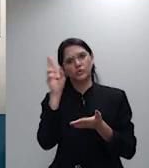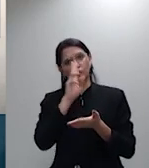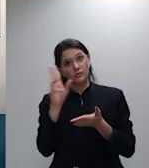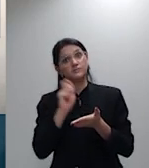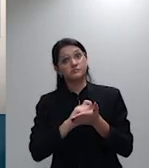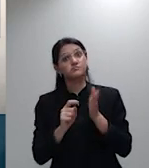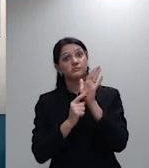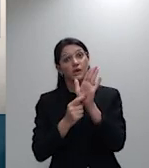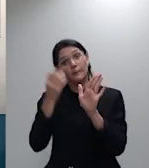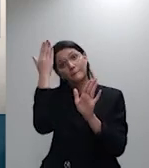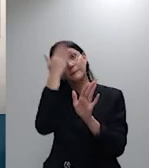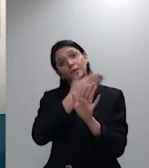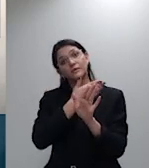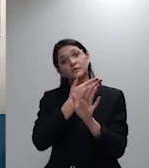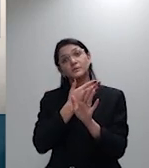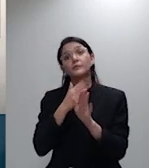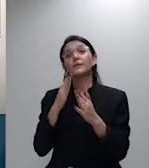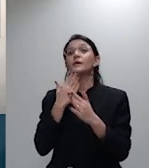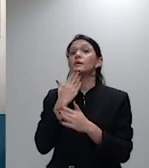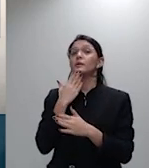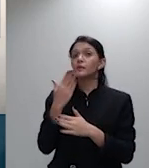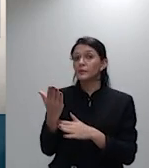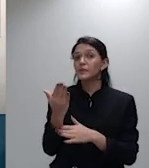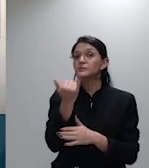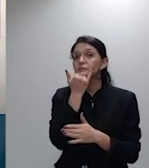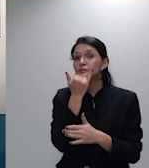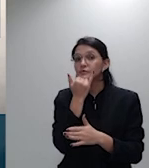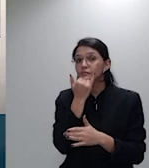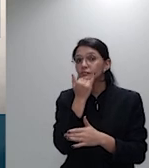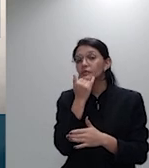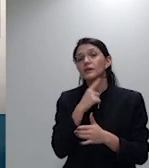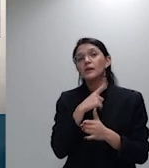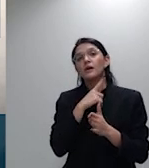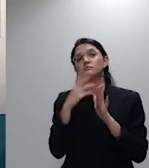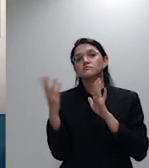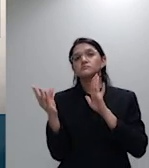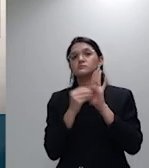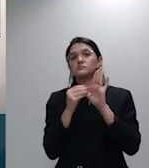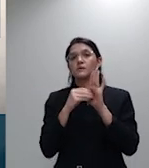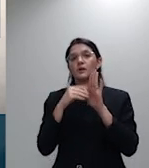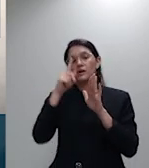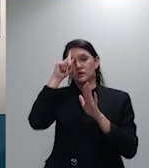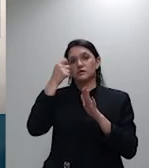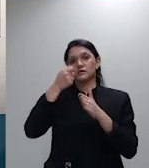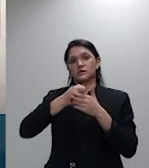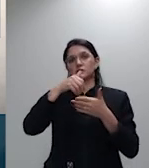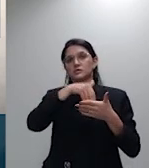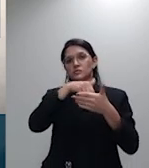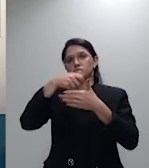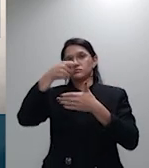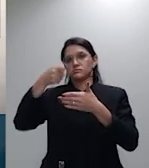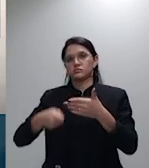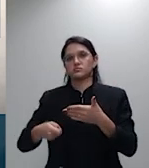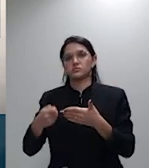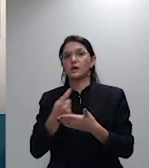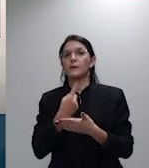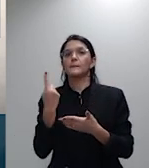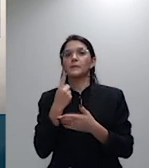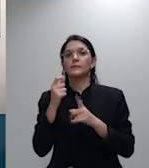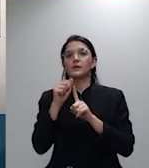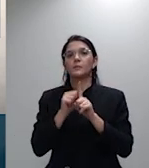trecho da emenda do venerando acordo proferido pela quarta turma, em 1º de dezembro de 2016,